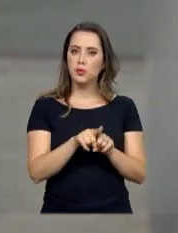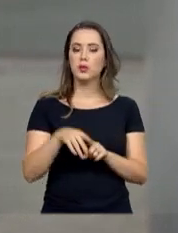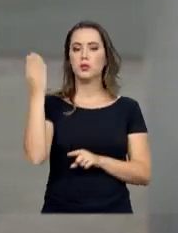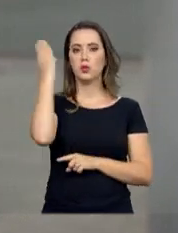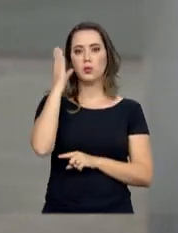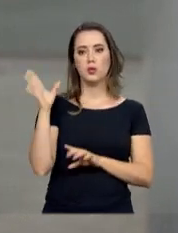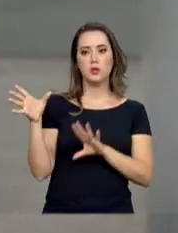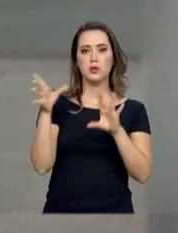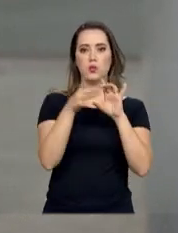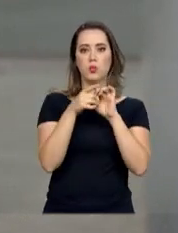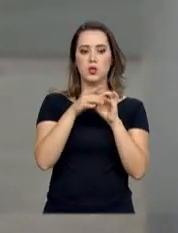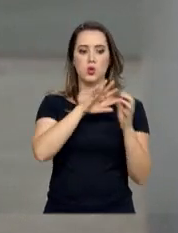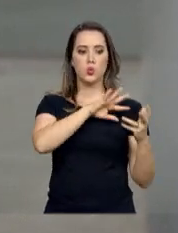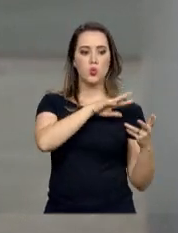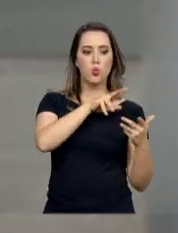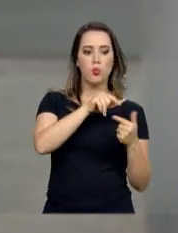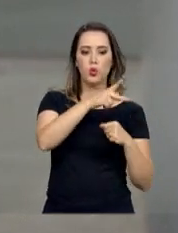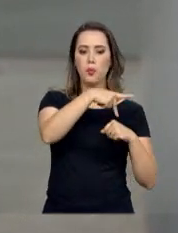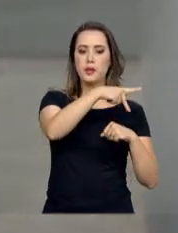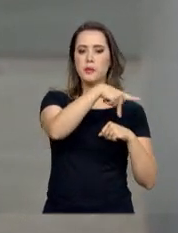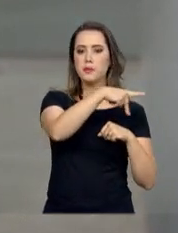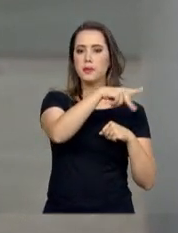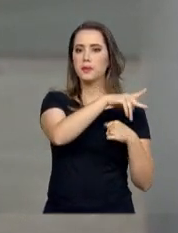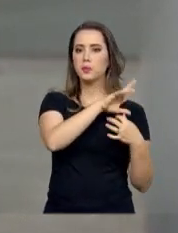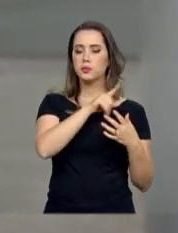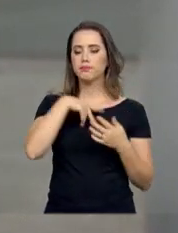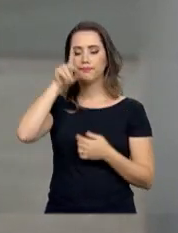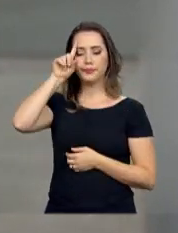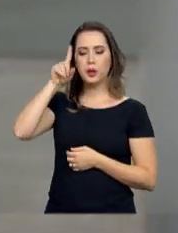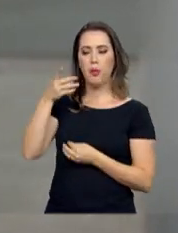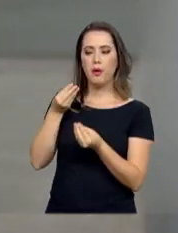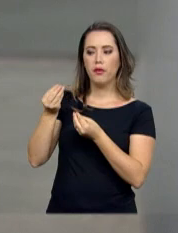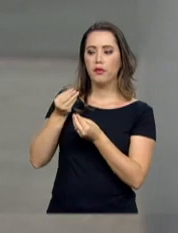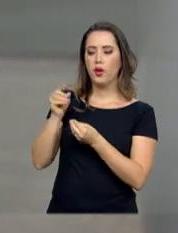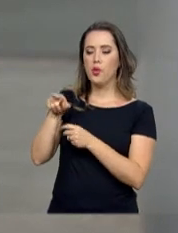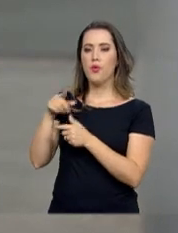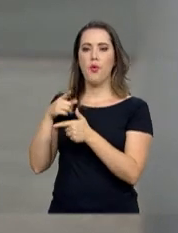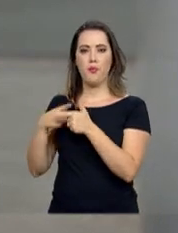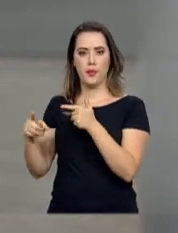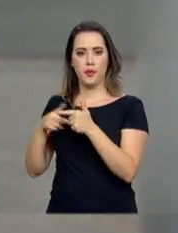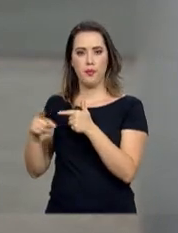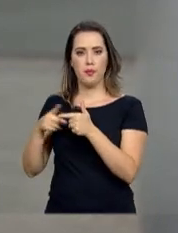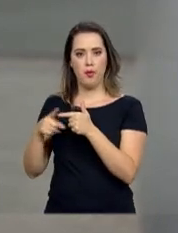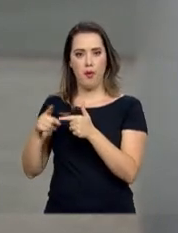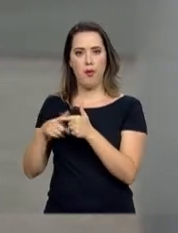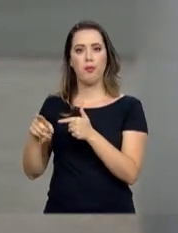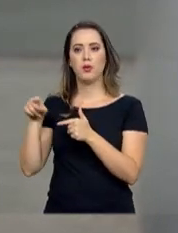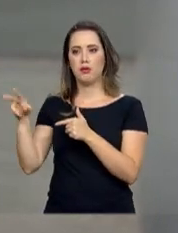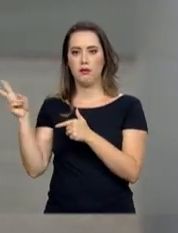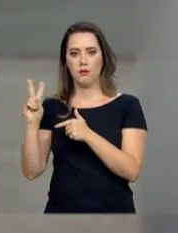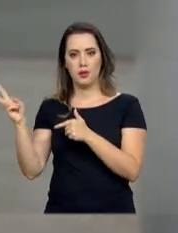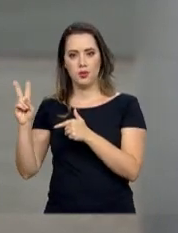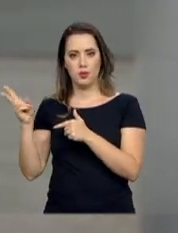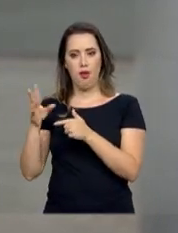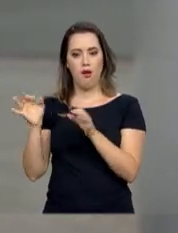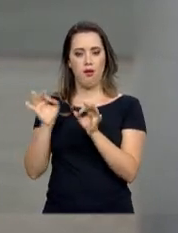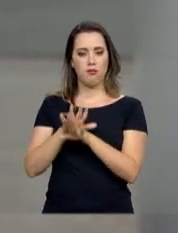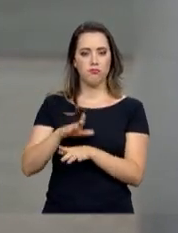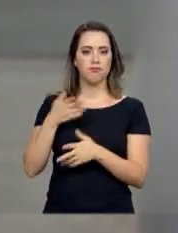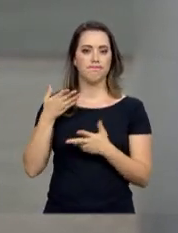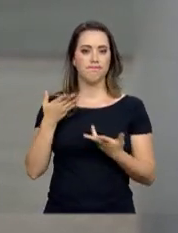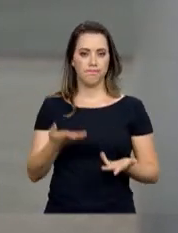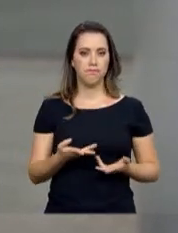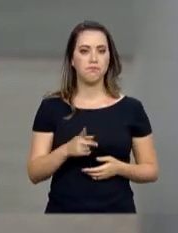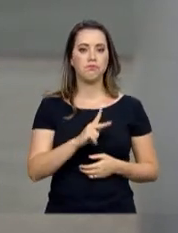apoio da comunidade internacional para a adoção de medidas diplomáticas de imigração dos venezuelanos, que,